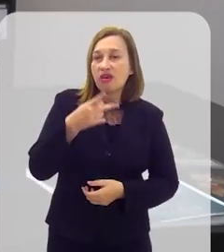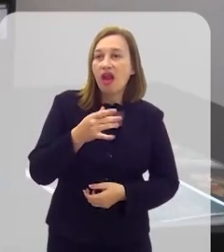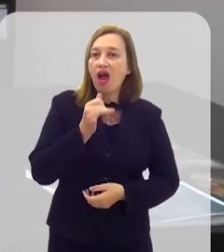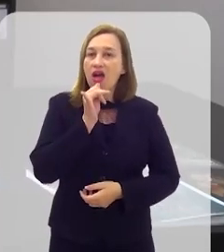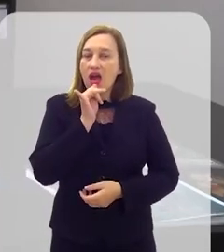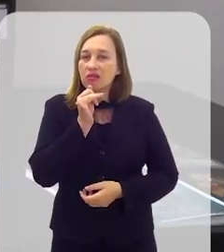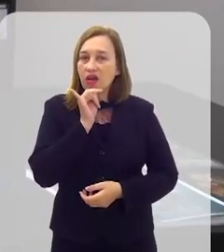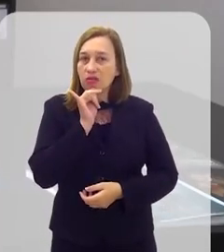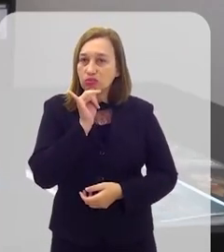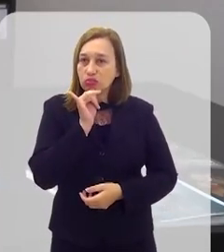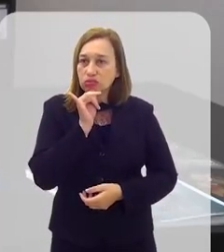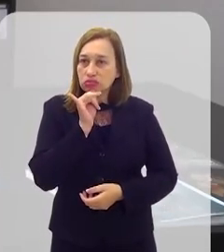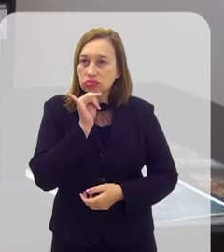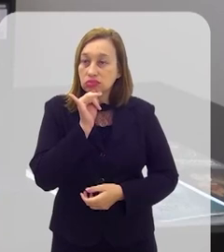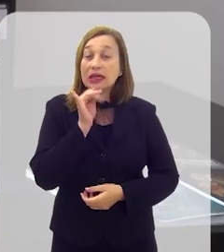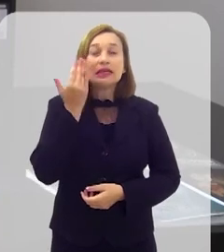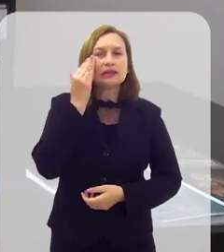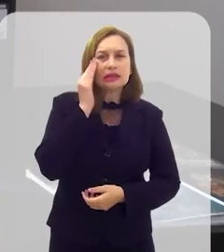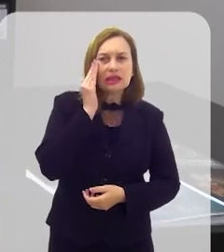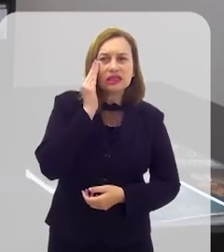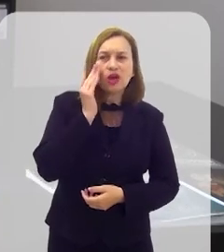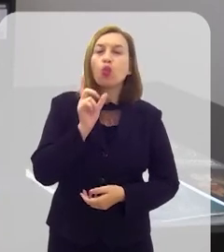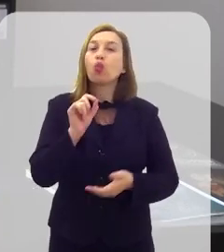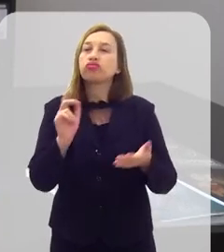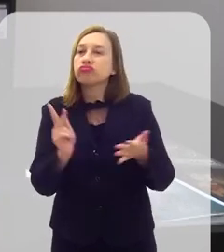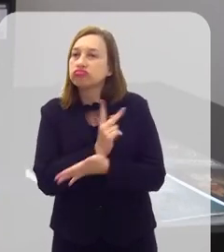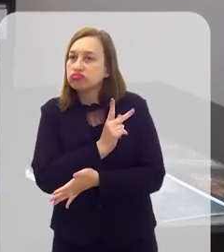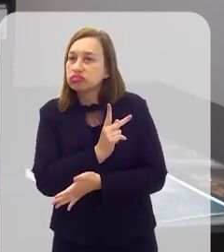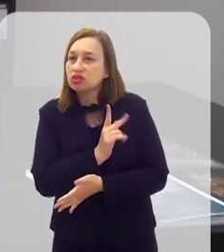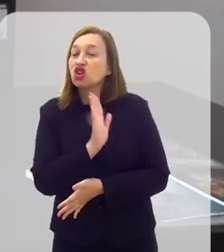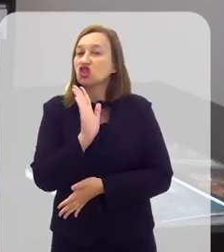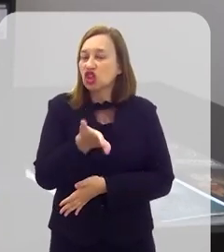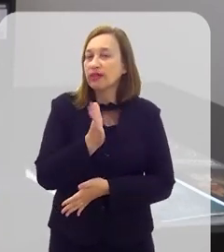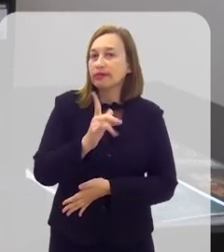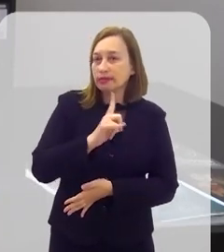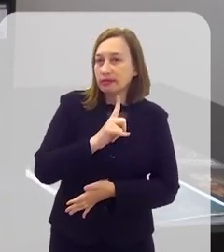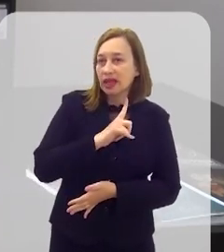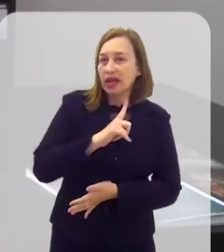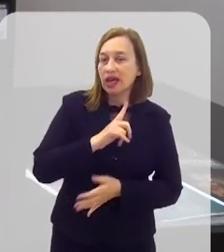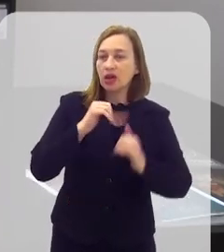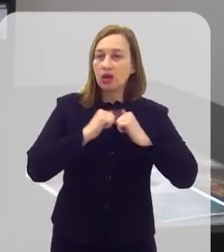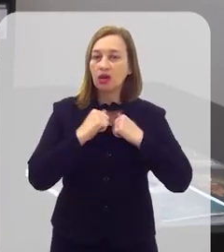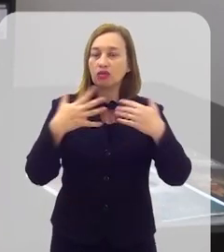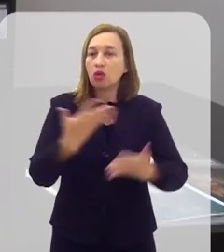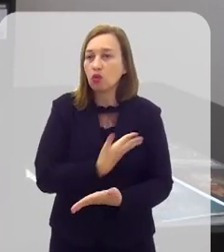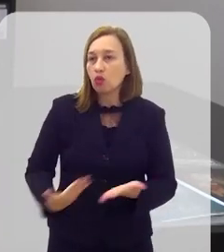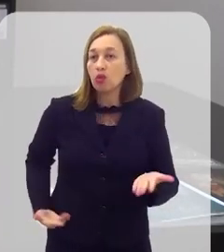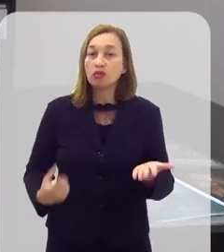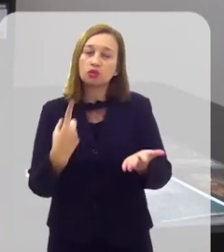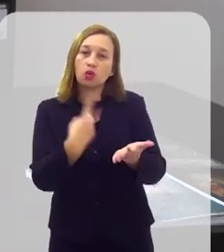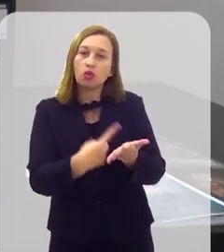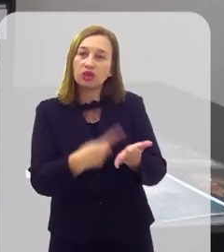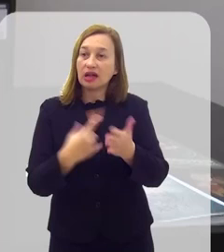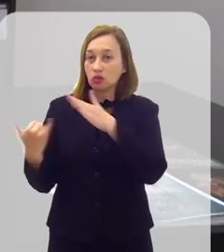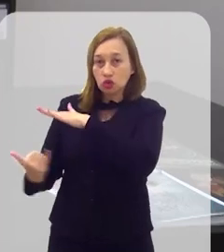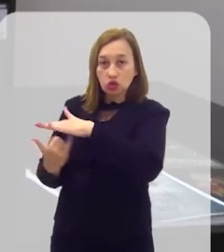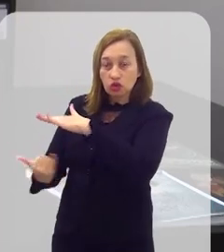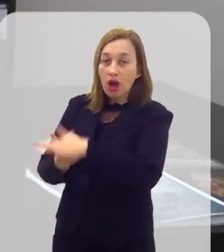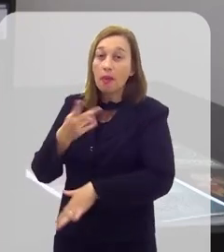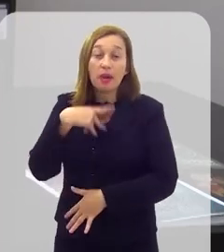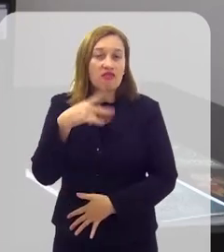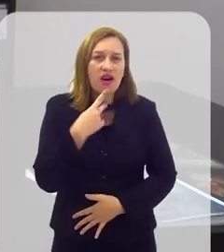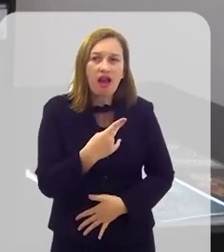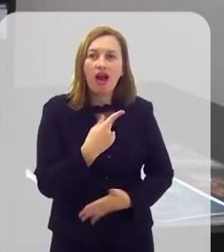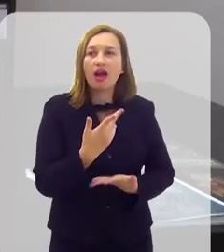públicas para falar, por exemplo, para entender o que está acontecendo. Então já tem audiências públicas marcadas com